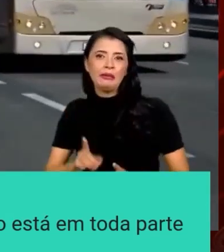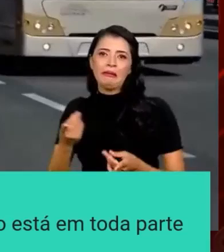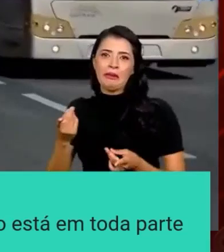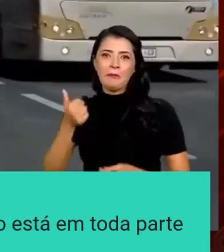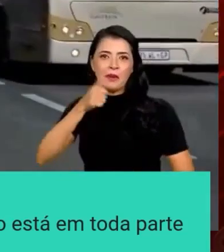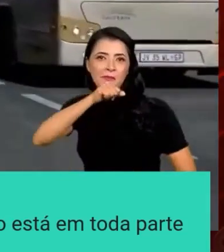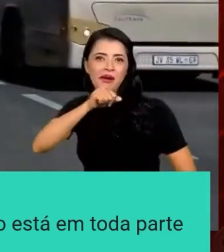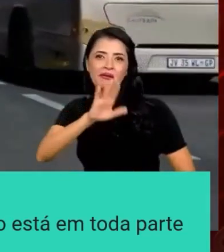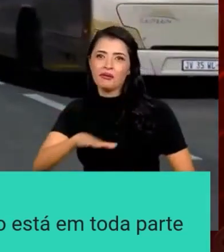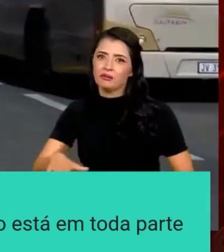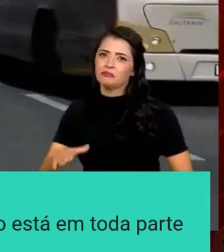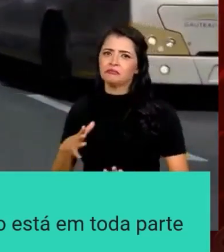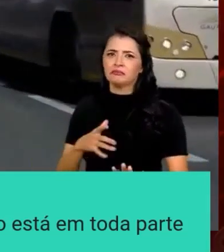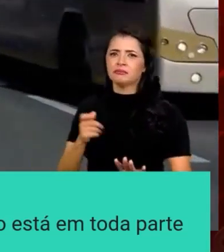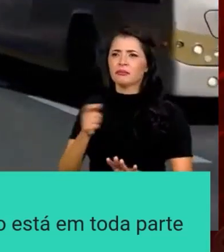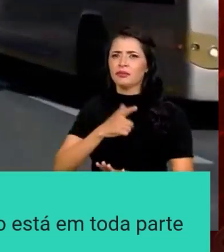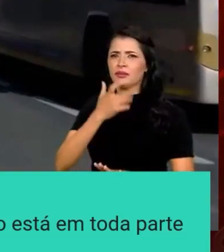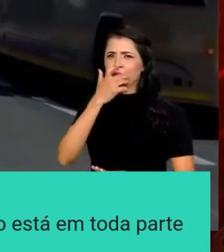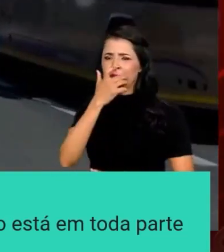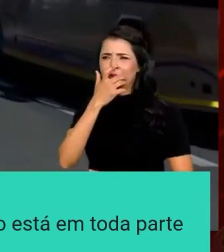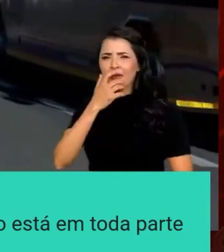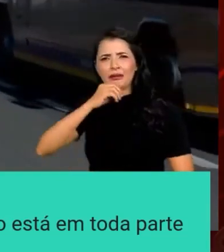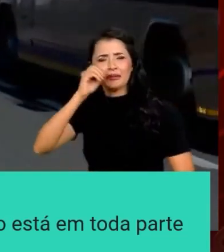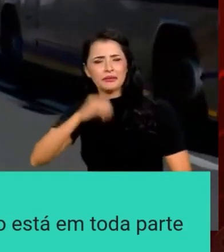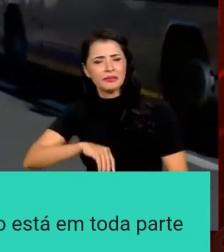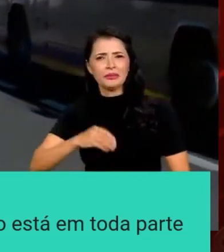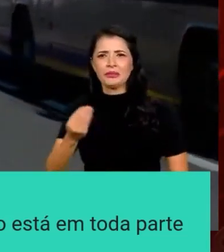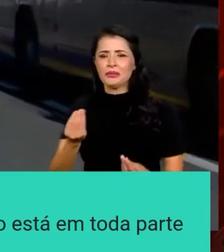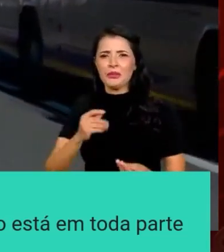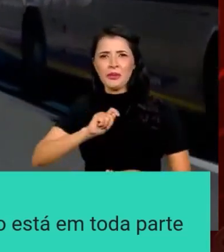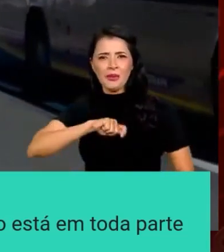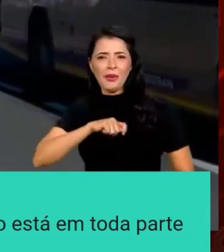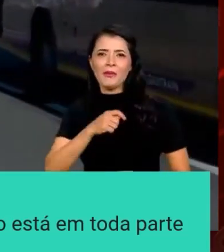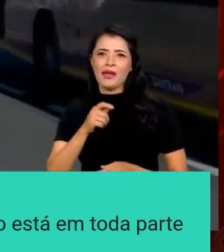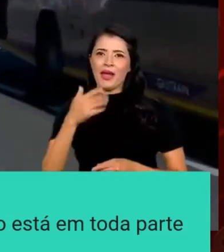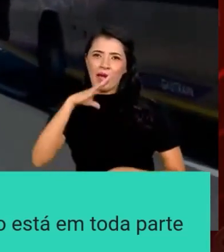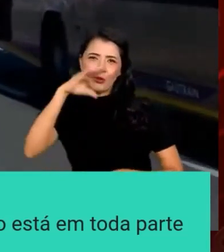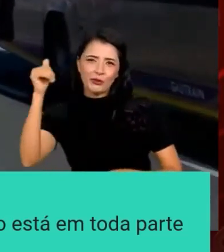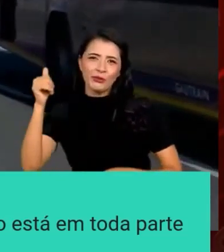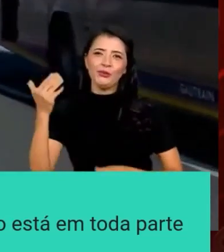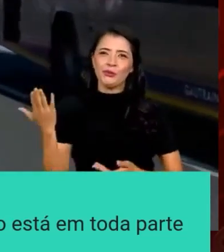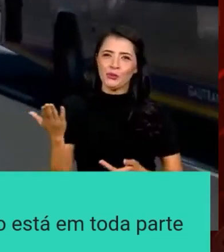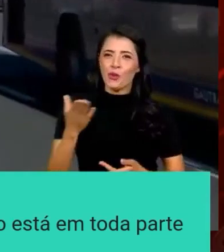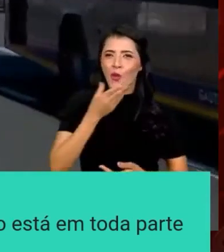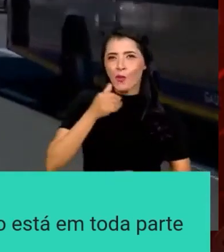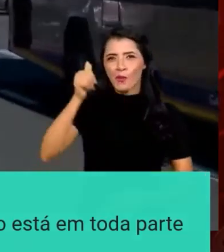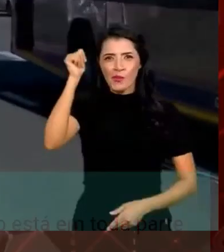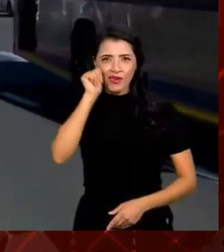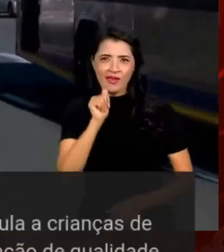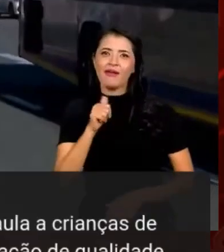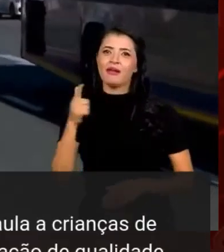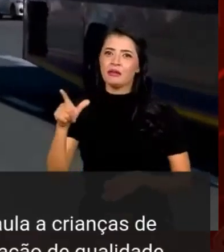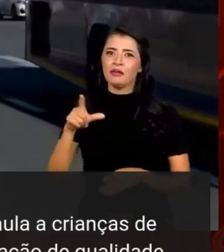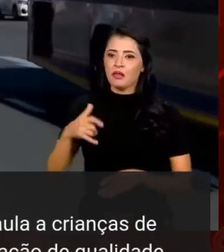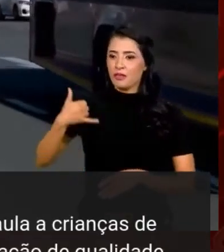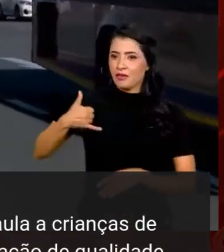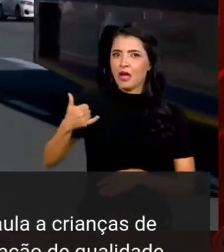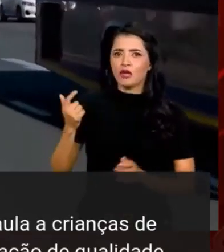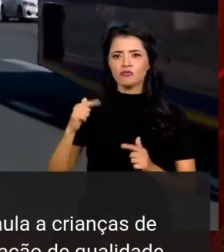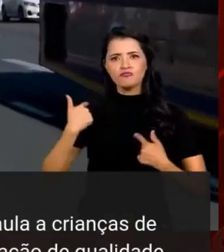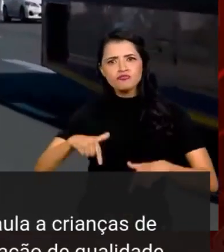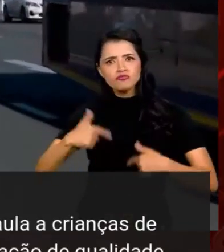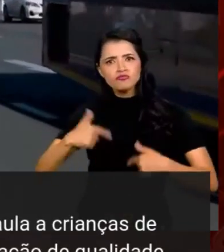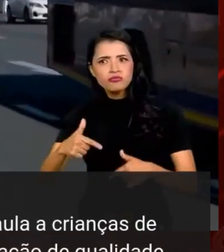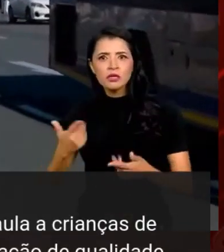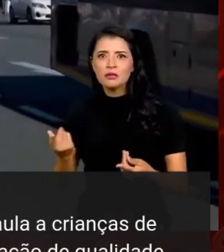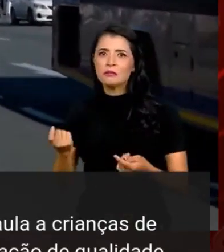e crianças. Ironicamente, até com uma certa crueldade, os adultos mais jovens, homens e mulheres, que estariam no auge da sua força de